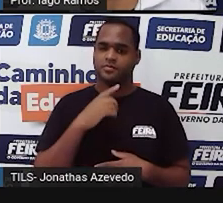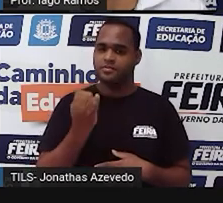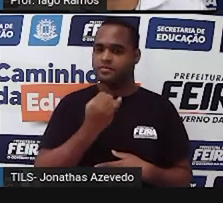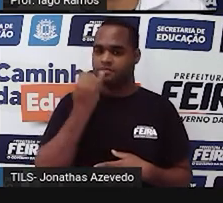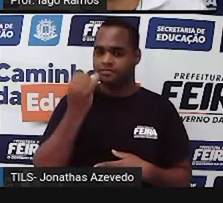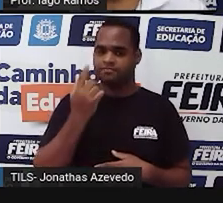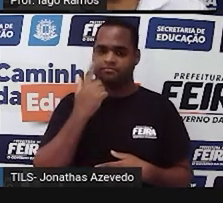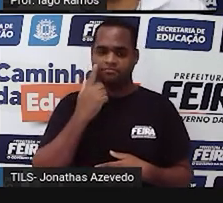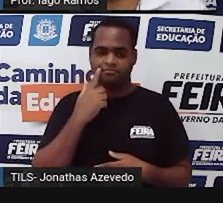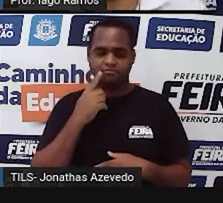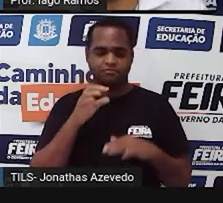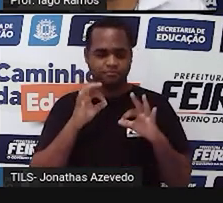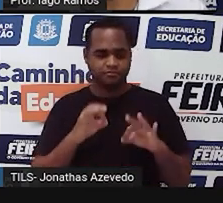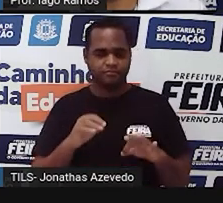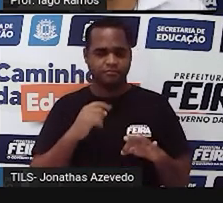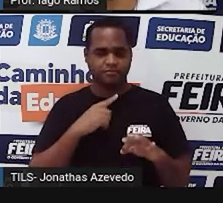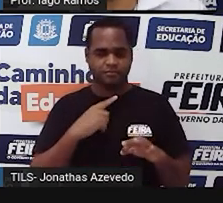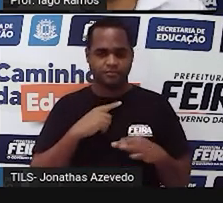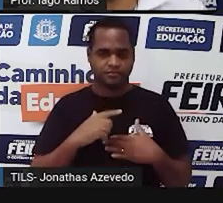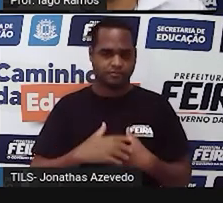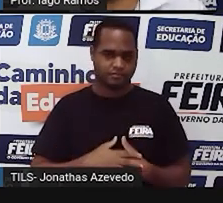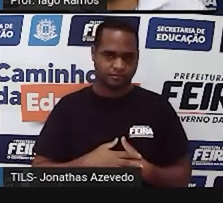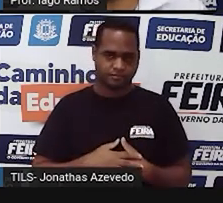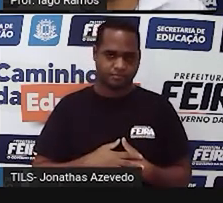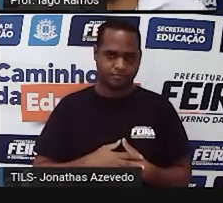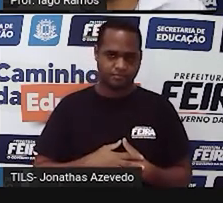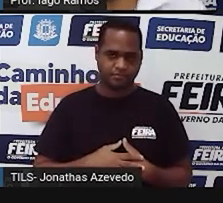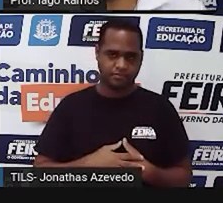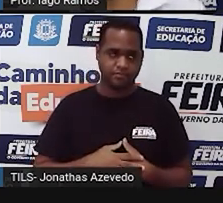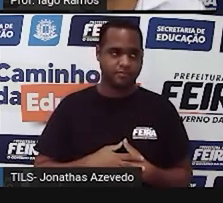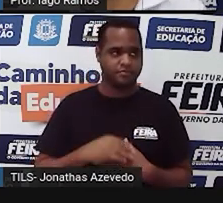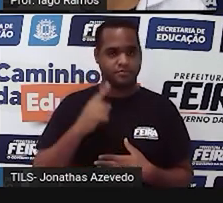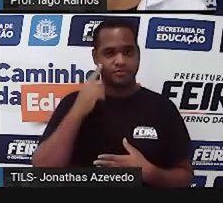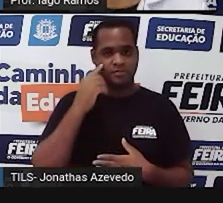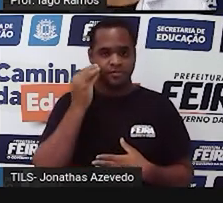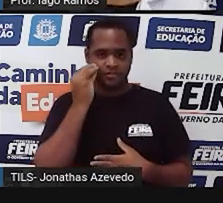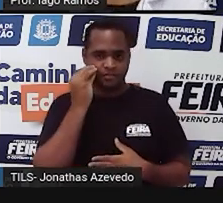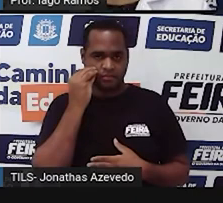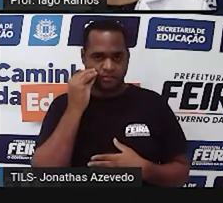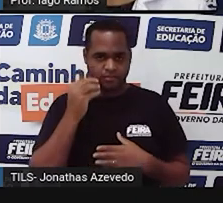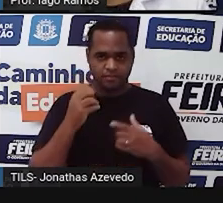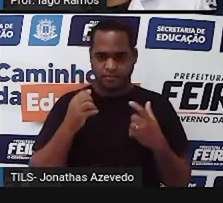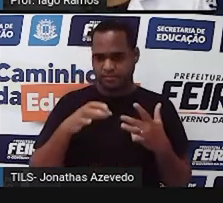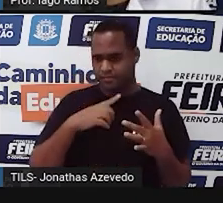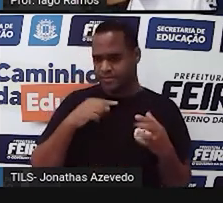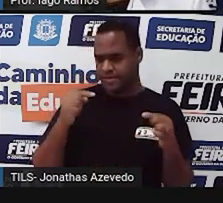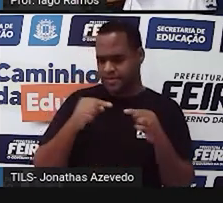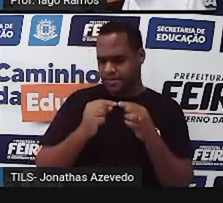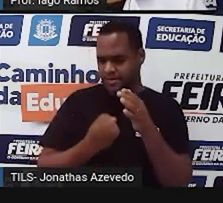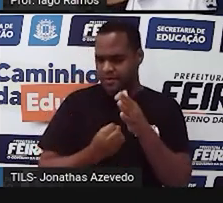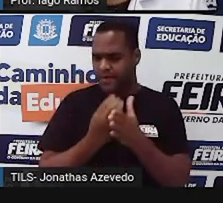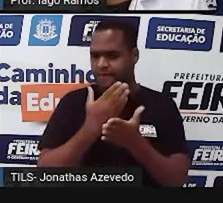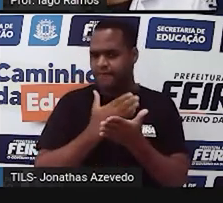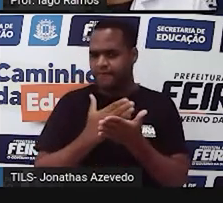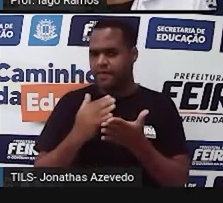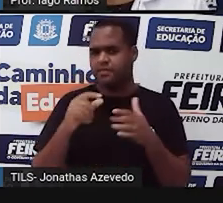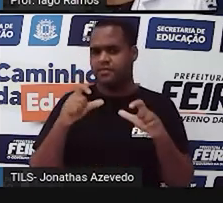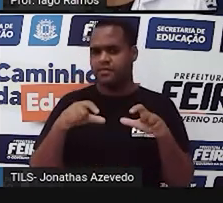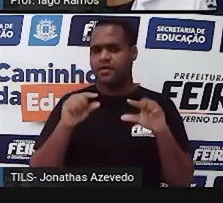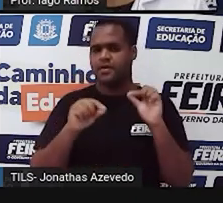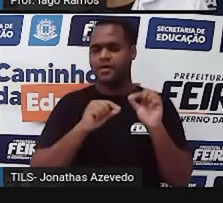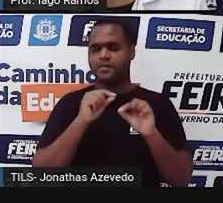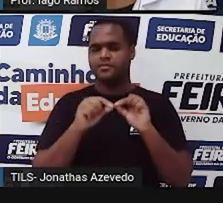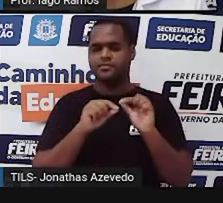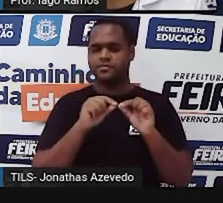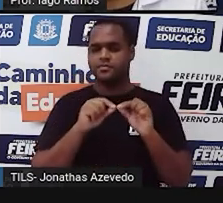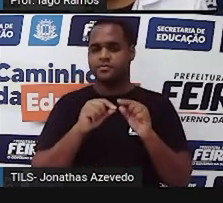aquecimento. Admite-se que a balança de dois pratos teve origem onde? Eu falei isso aqui na aula. Teve